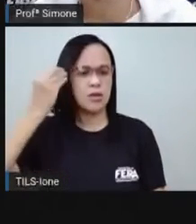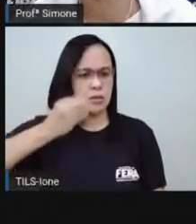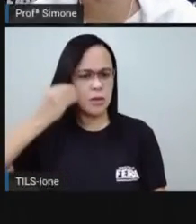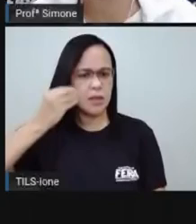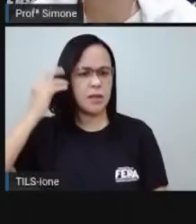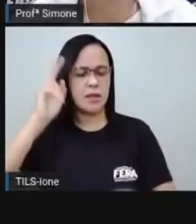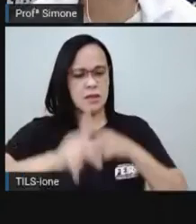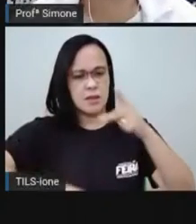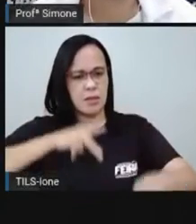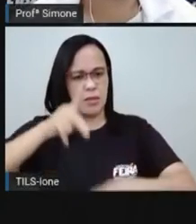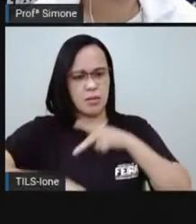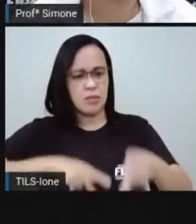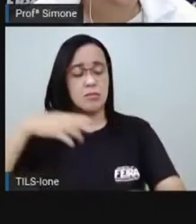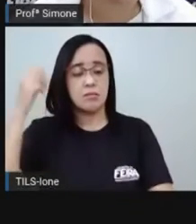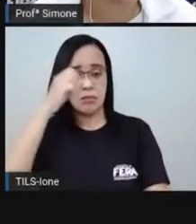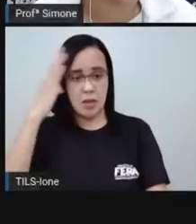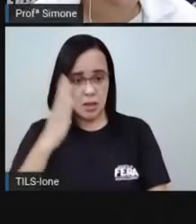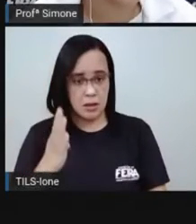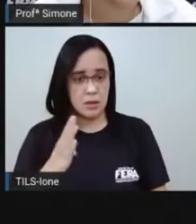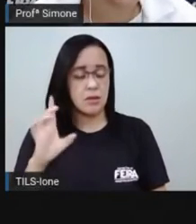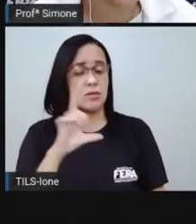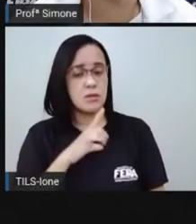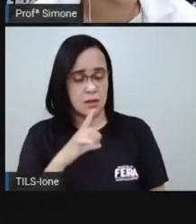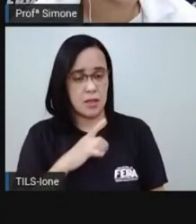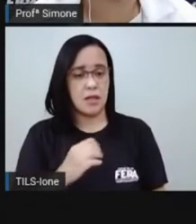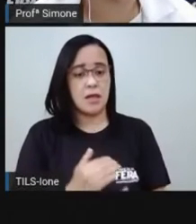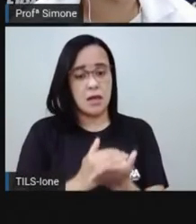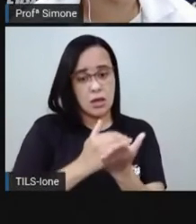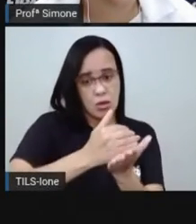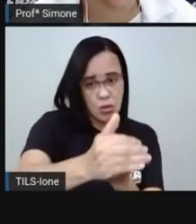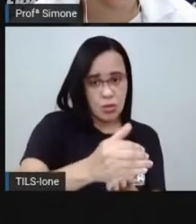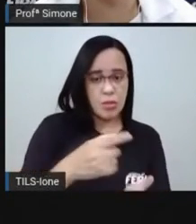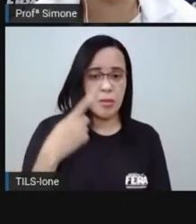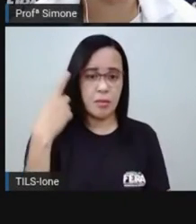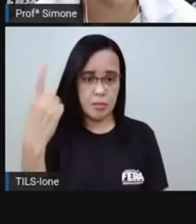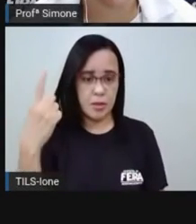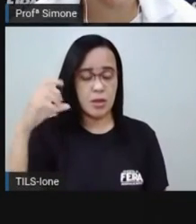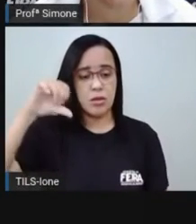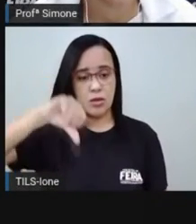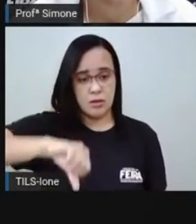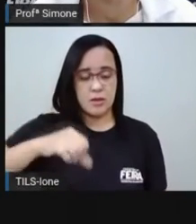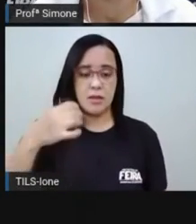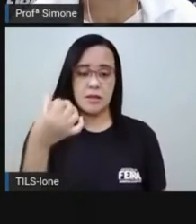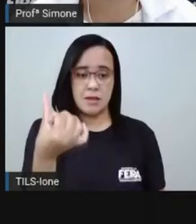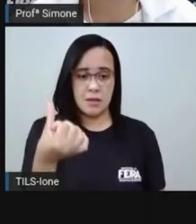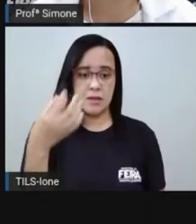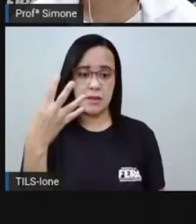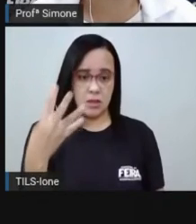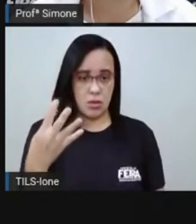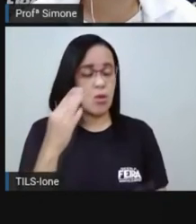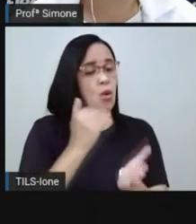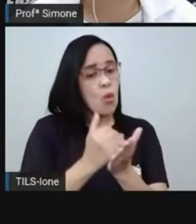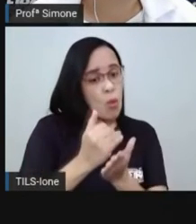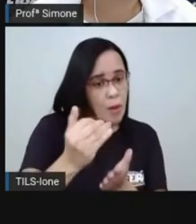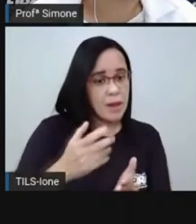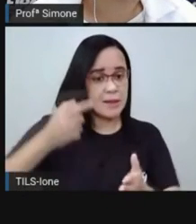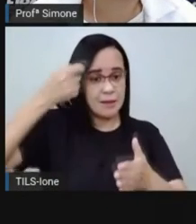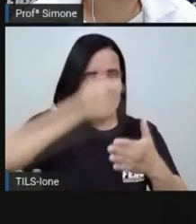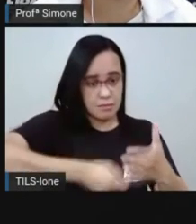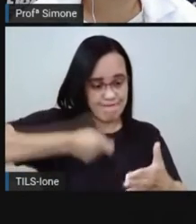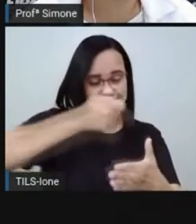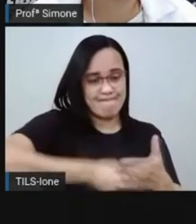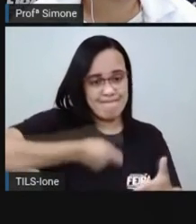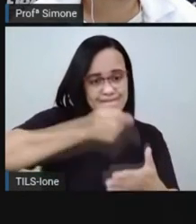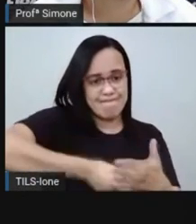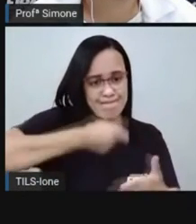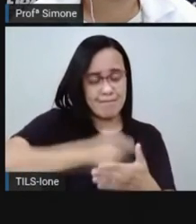e aí em 1964 começa a ditadura civil militar duas linhas ideológicas